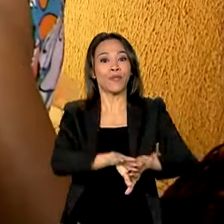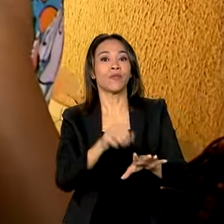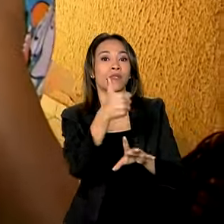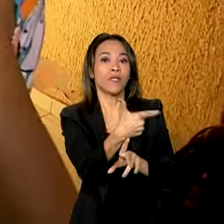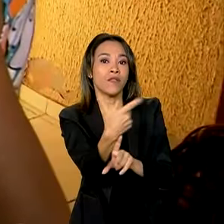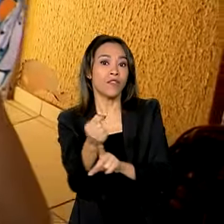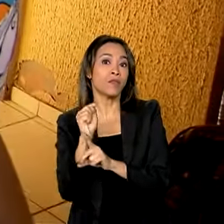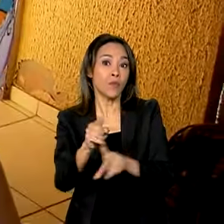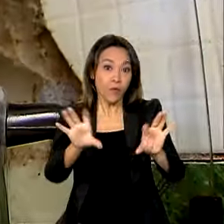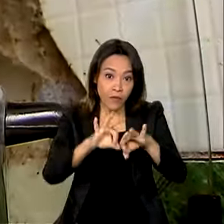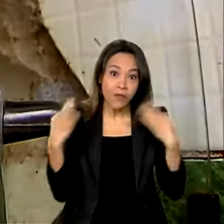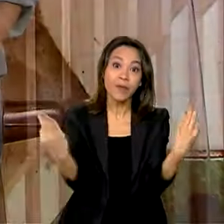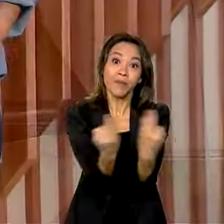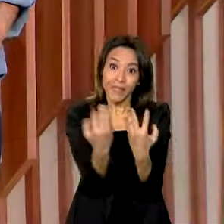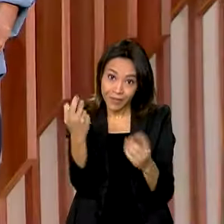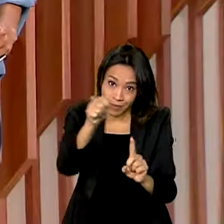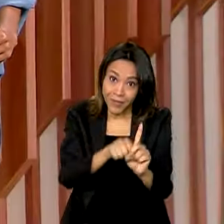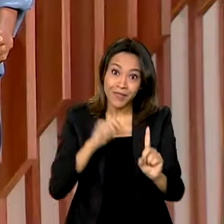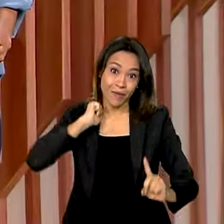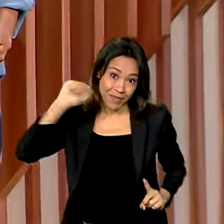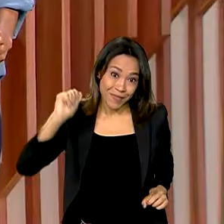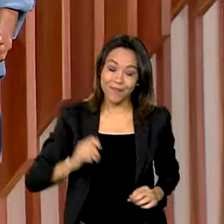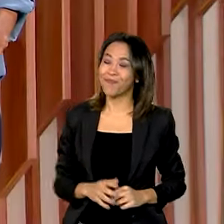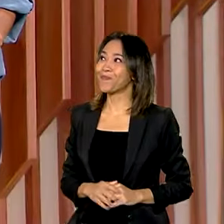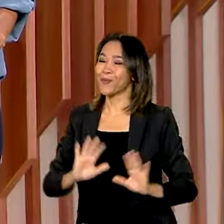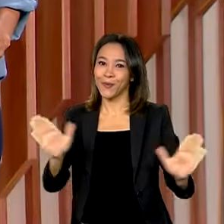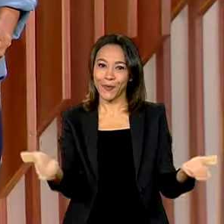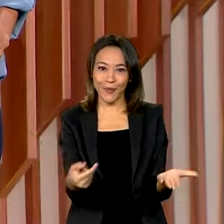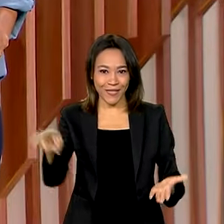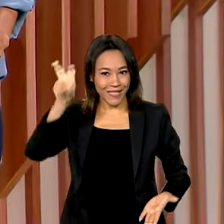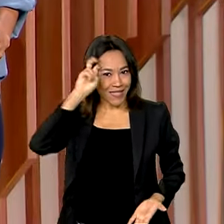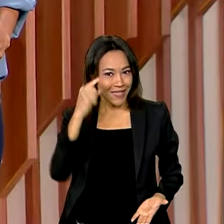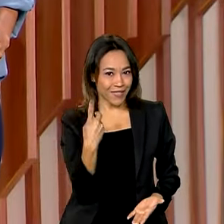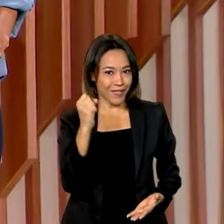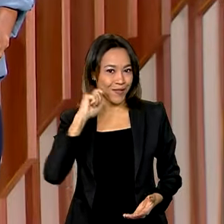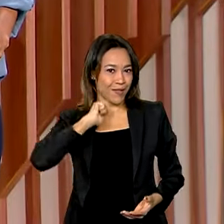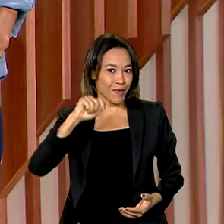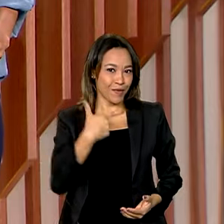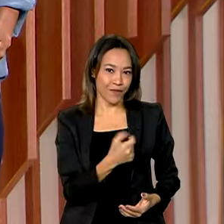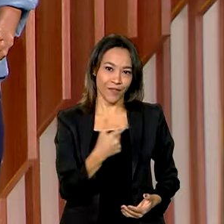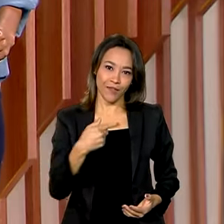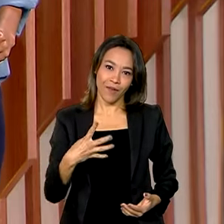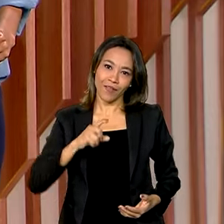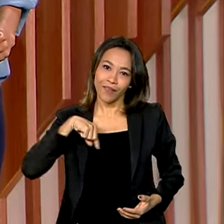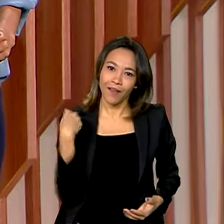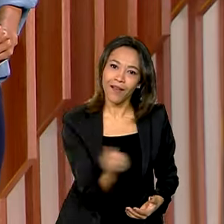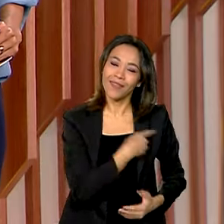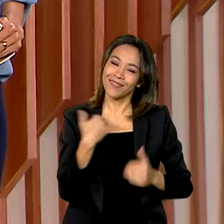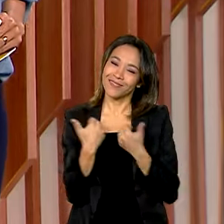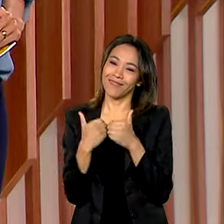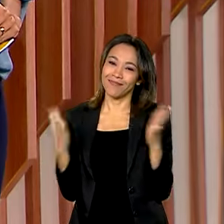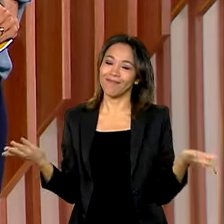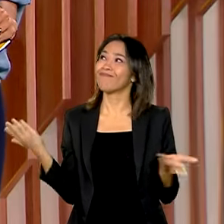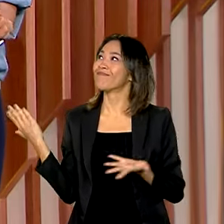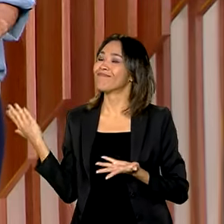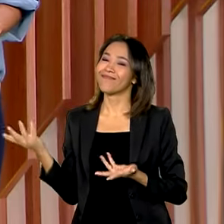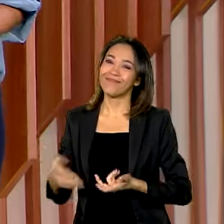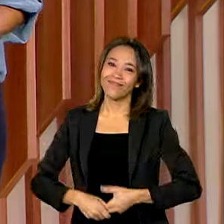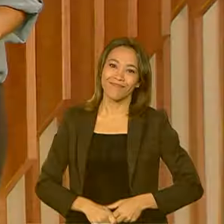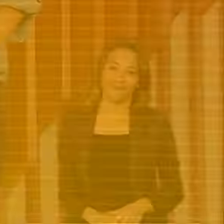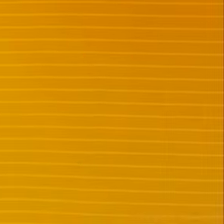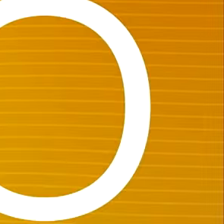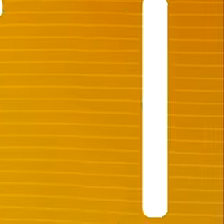mil famílias em abril. Quinta-feira, 18 de abril de 2024, o Brasil em Dia começa agora.